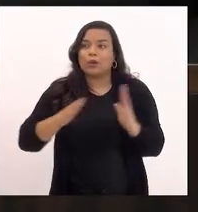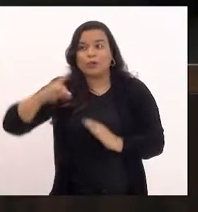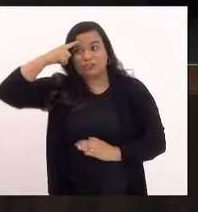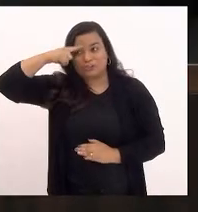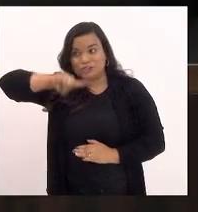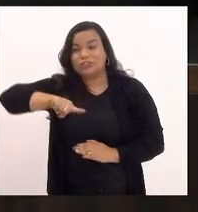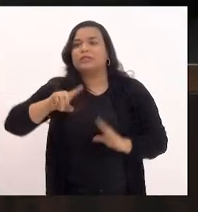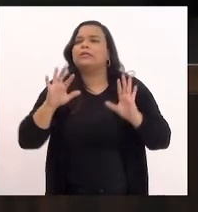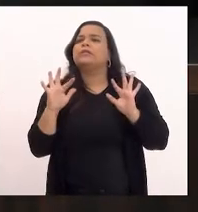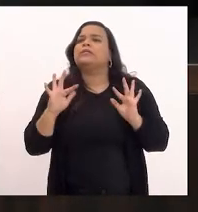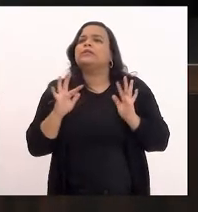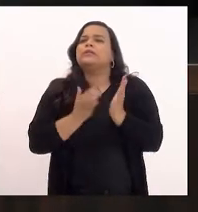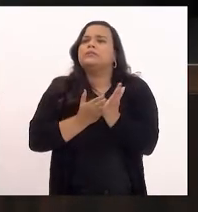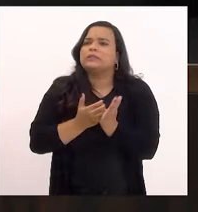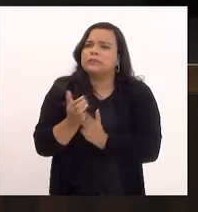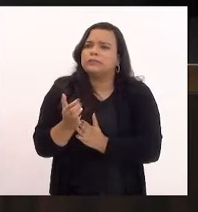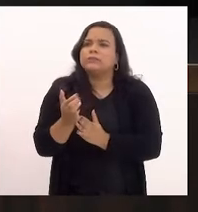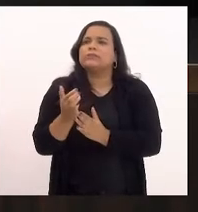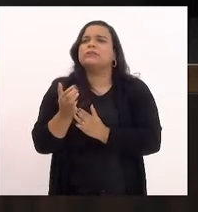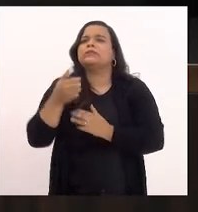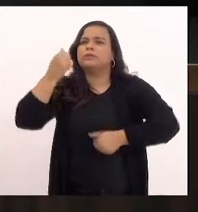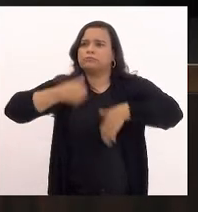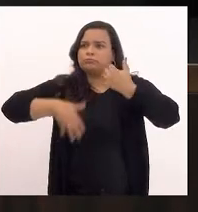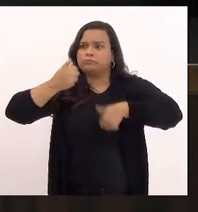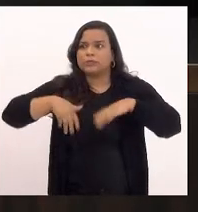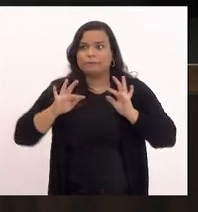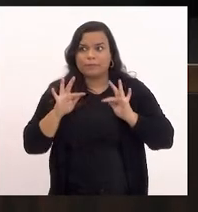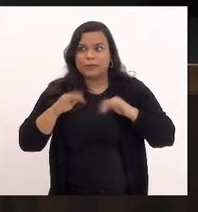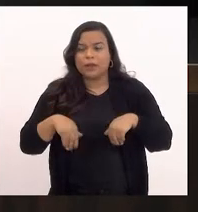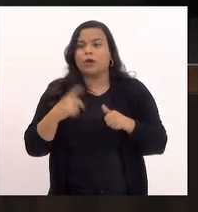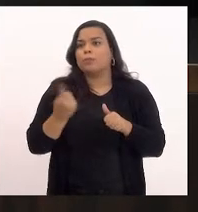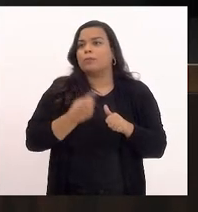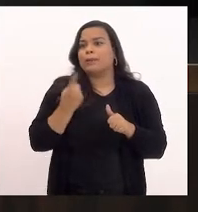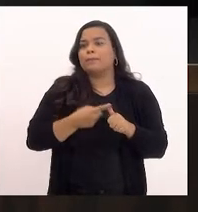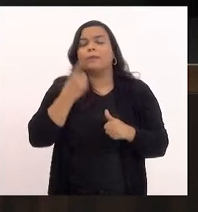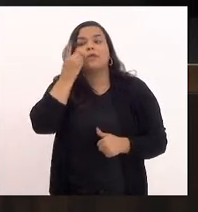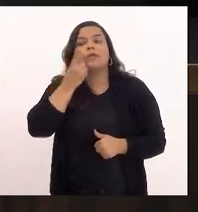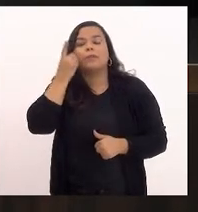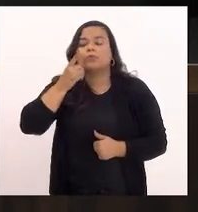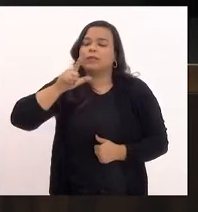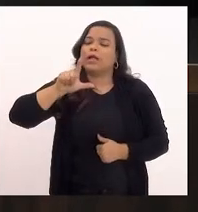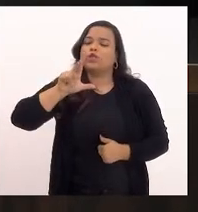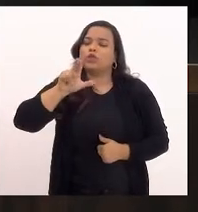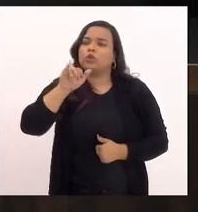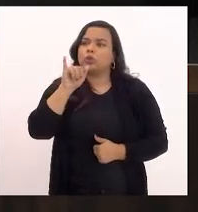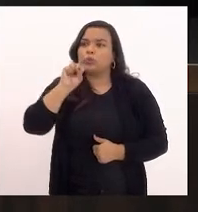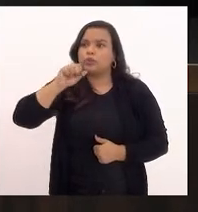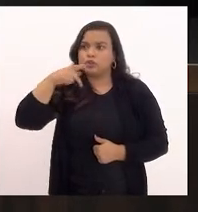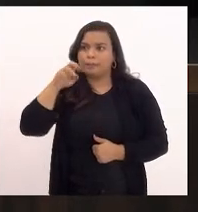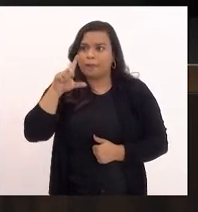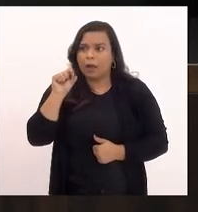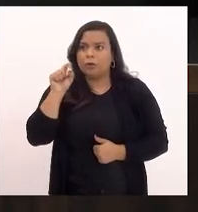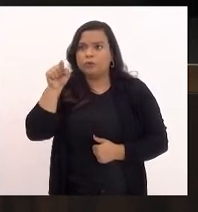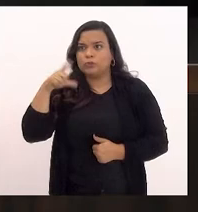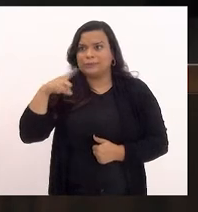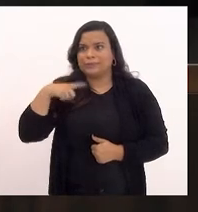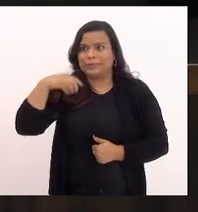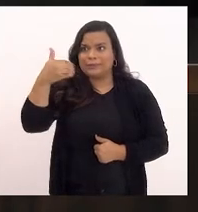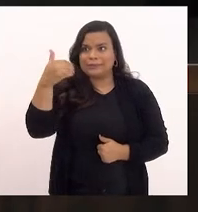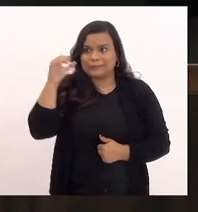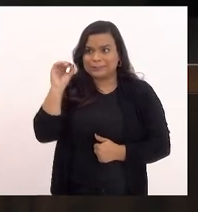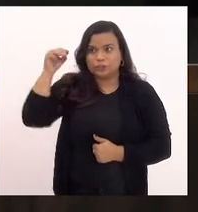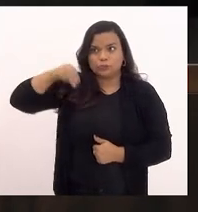inicia-se aqui o expediente final primeiro aduou inscrito nobre deputado Luiz Paulo vossa excelência tem dez minutos